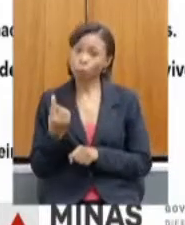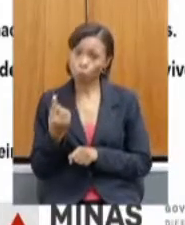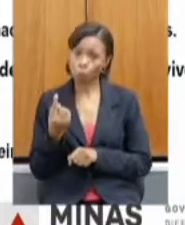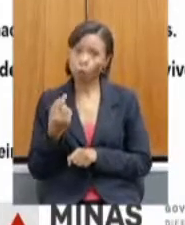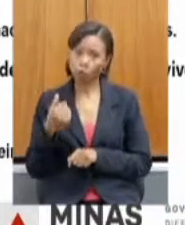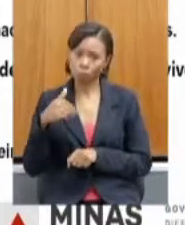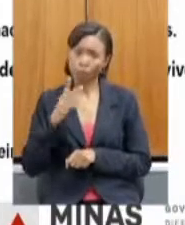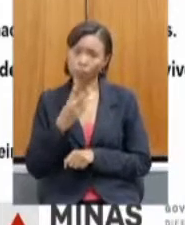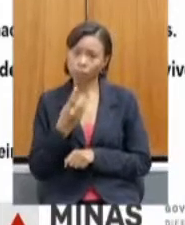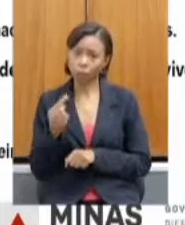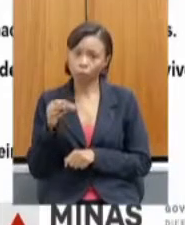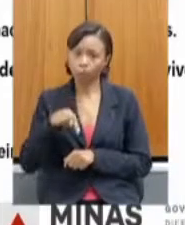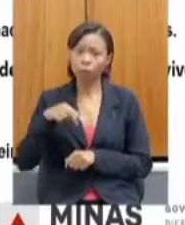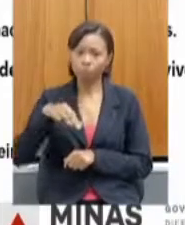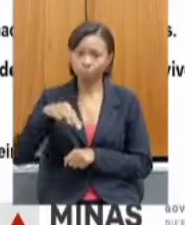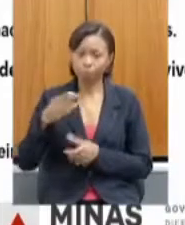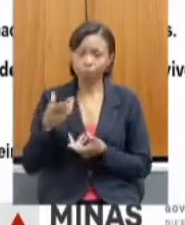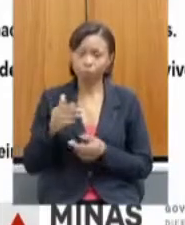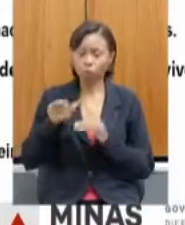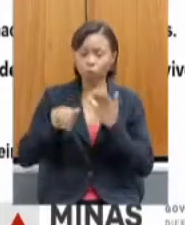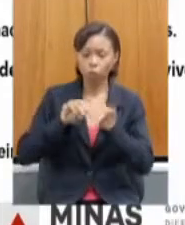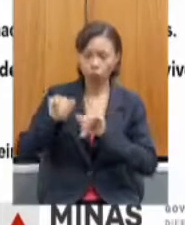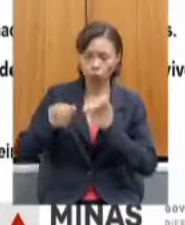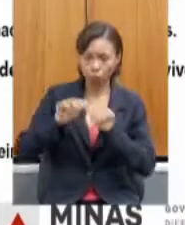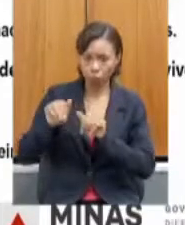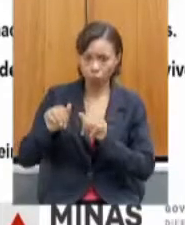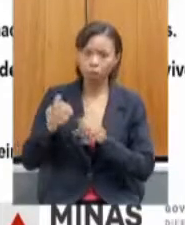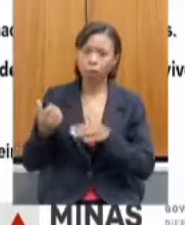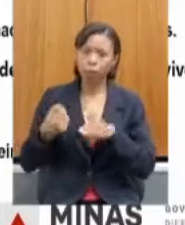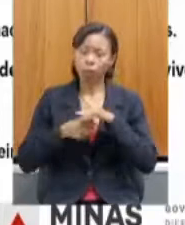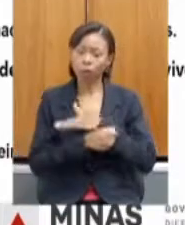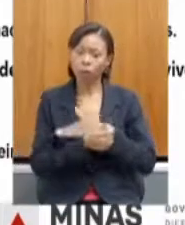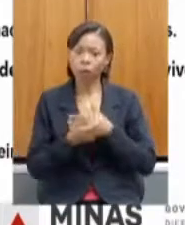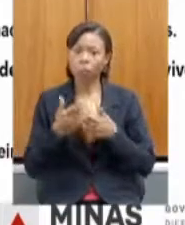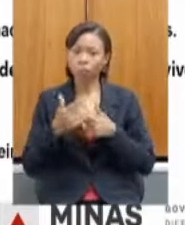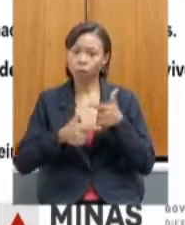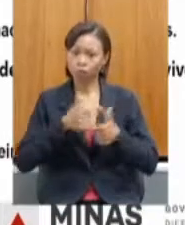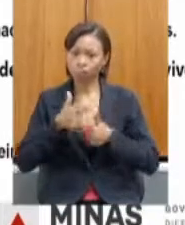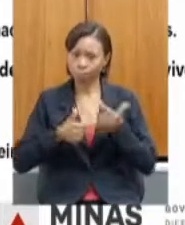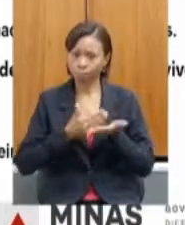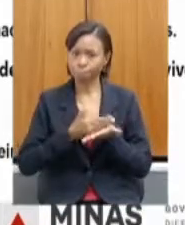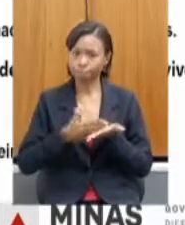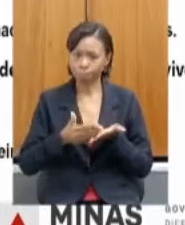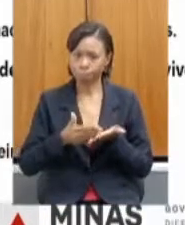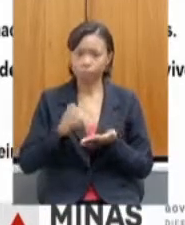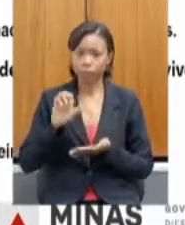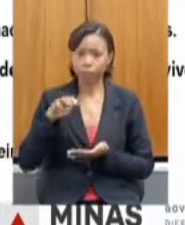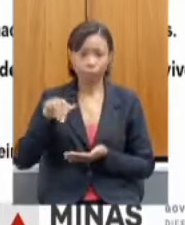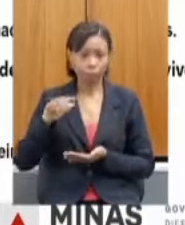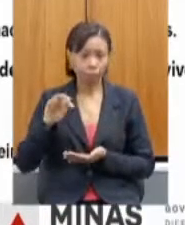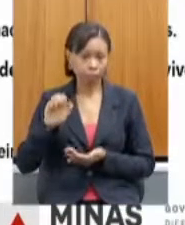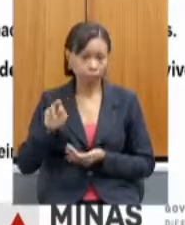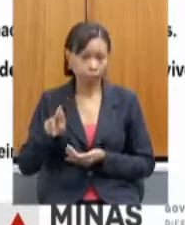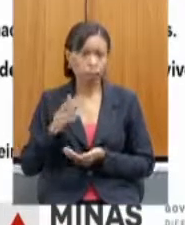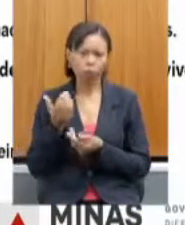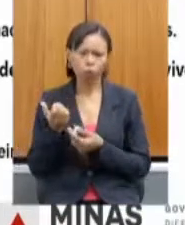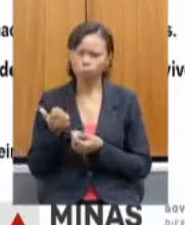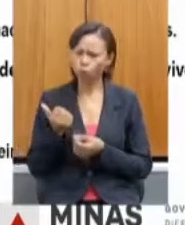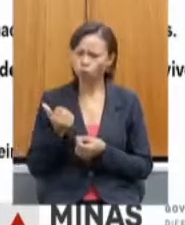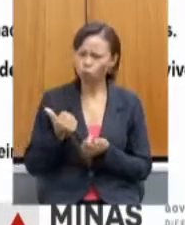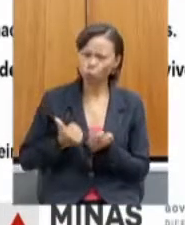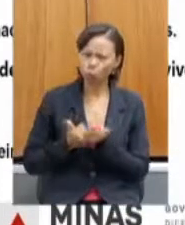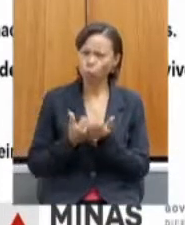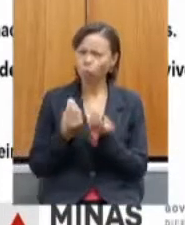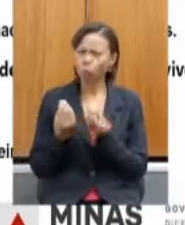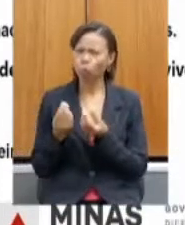nós podemos finalmente começar a chamar os profissionais para começar a trabalhar. a IMATER ajudou muito nas feiras